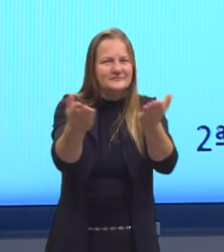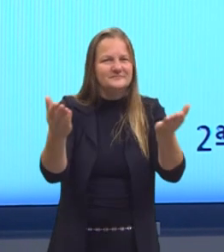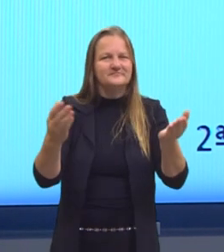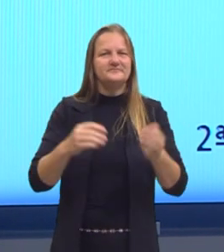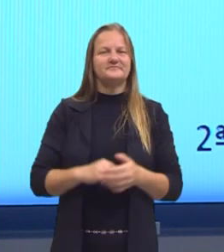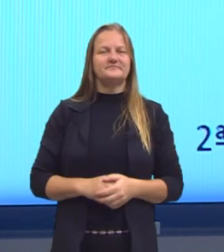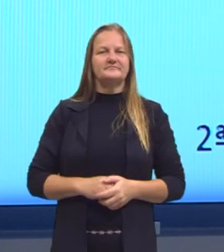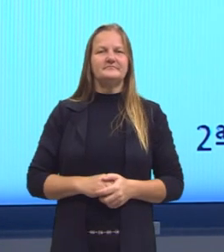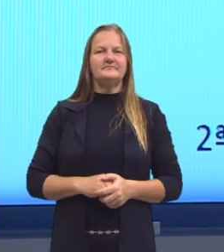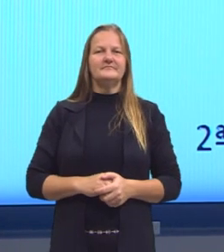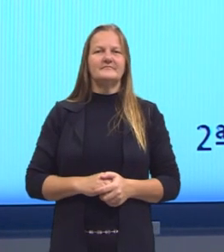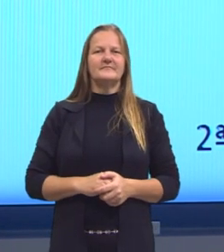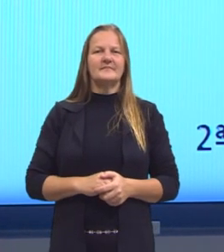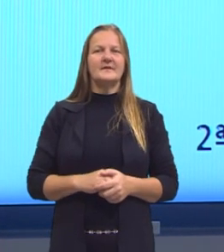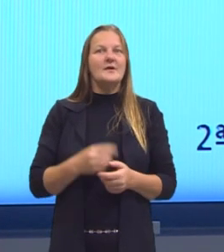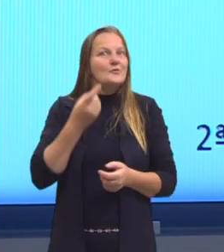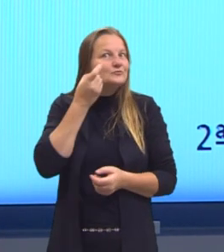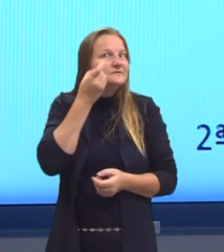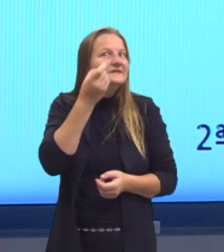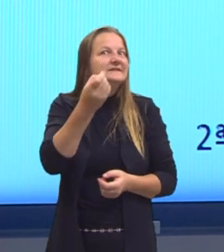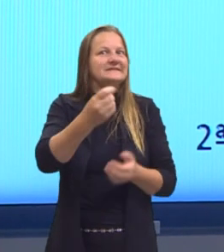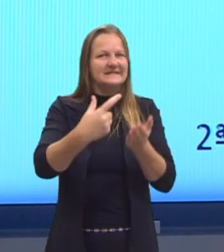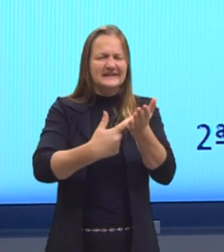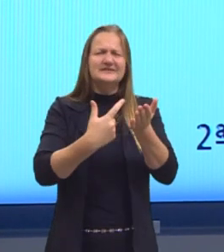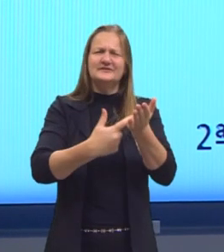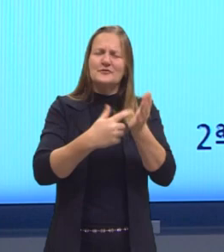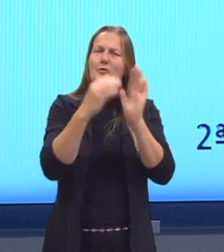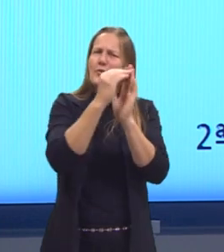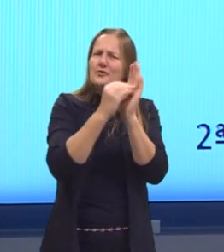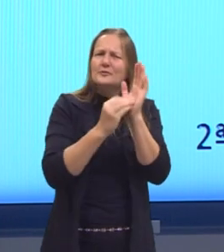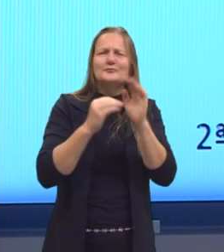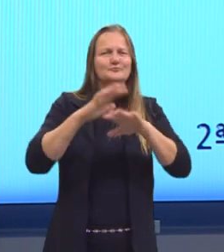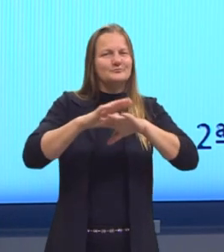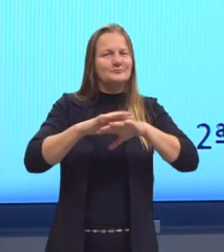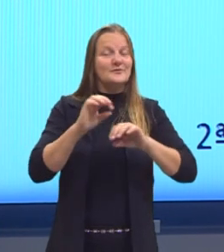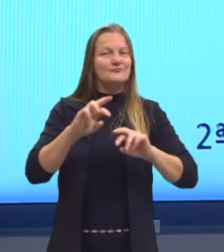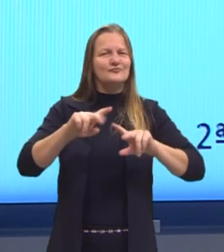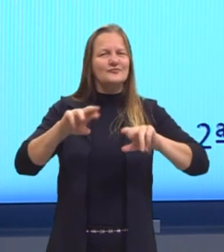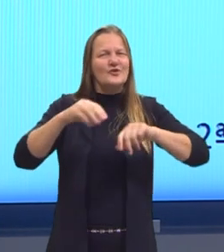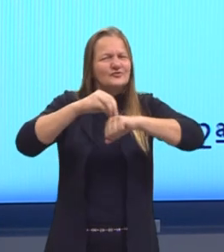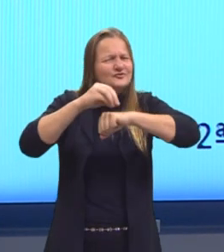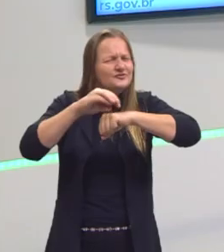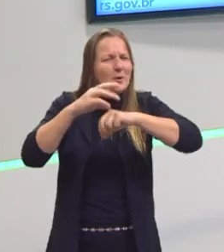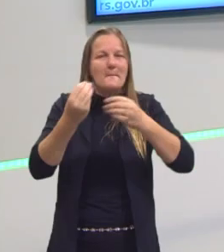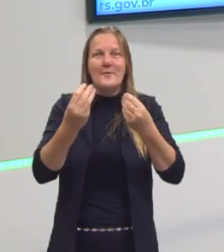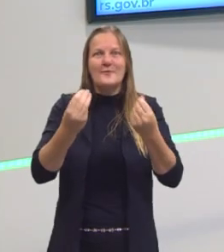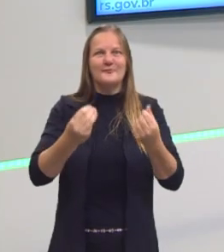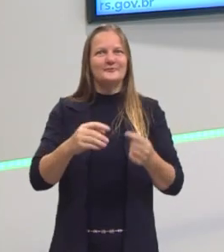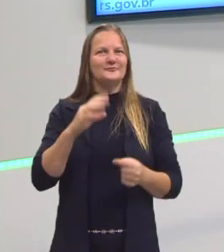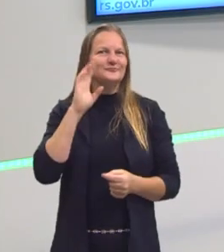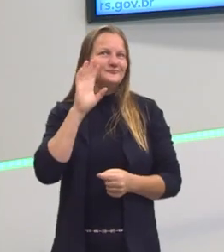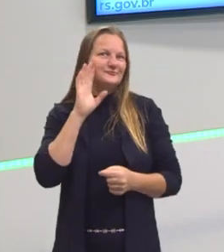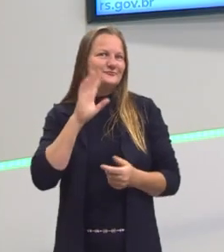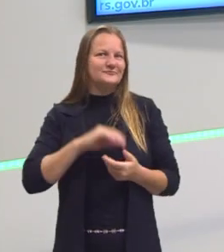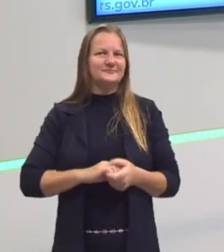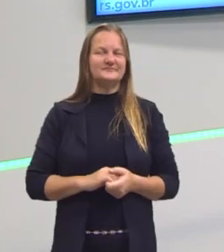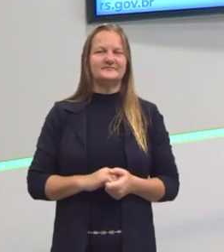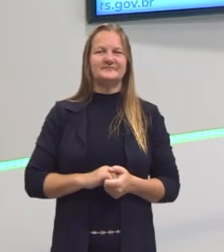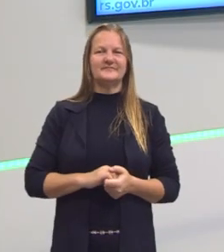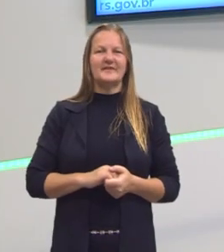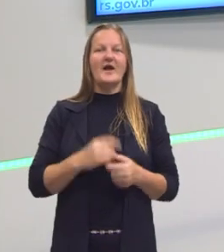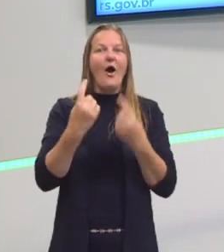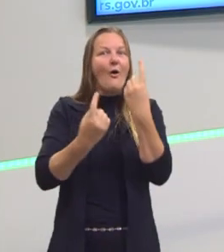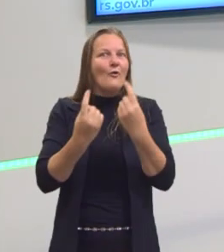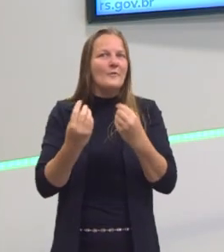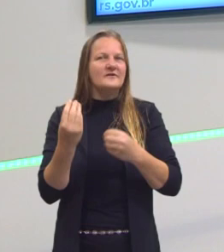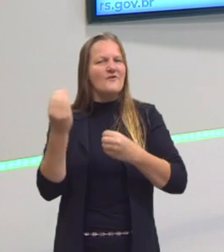uma leitura bem interessante, traz vários conteúdos aí da matemática com dicas legais. Mas algumas delas então eu vou trazer para as